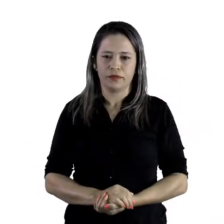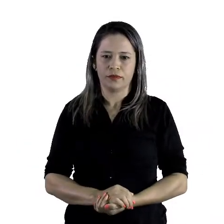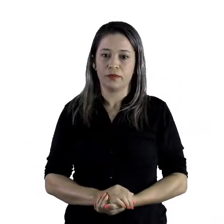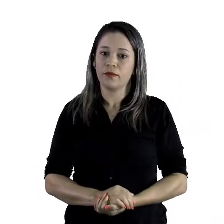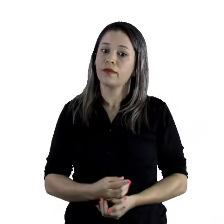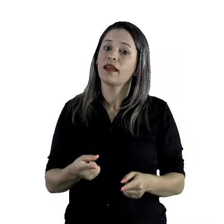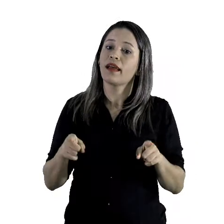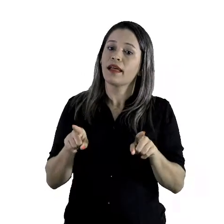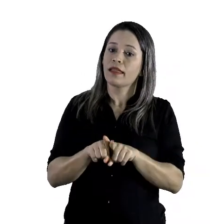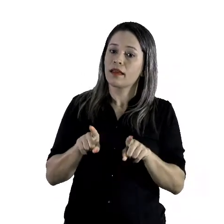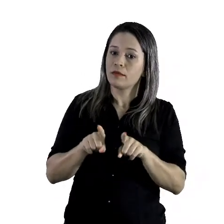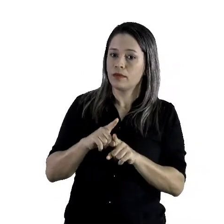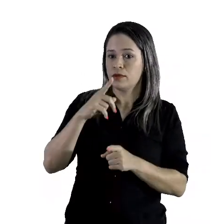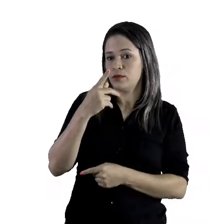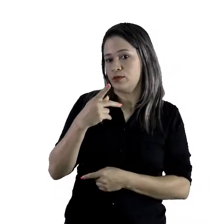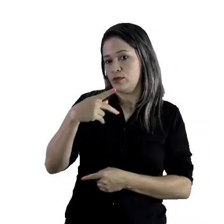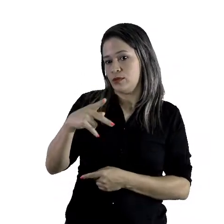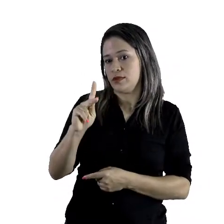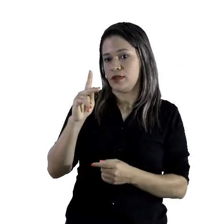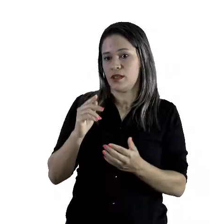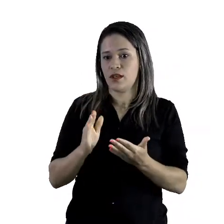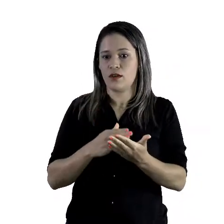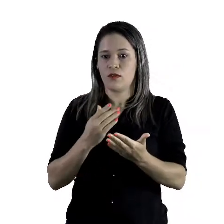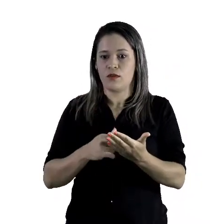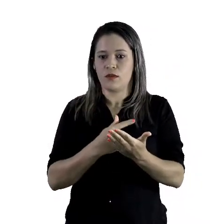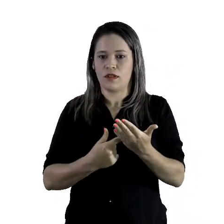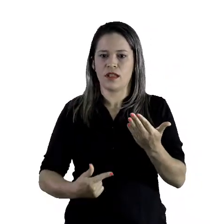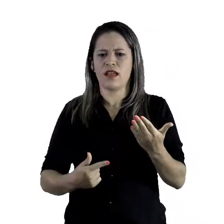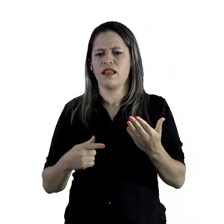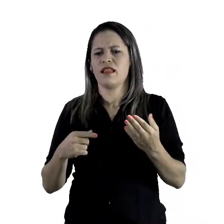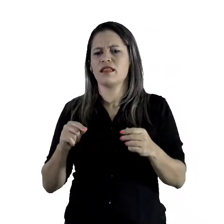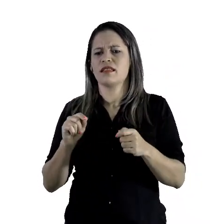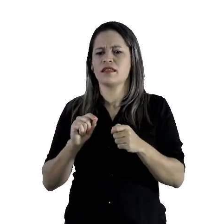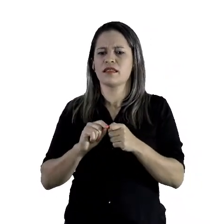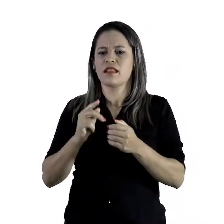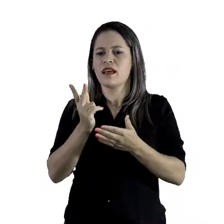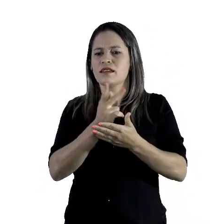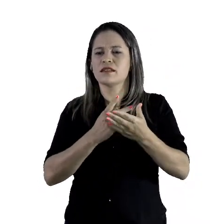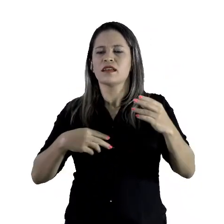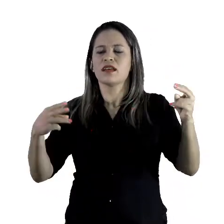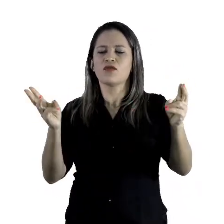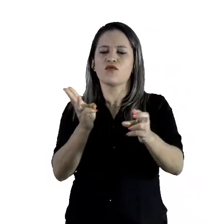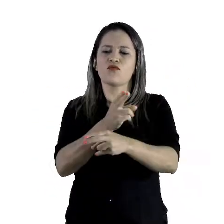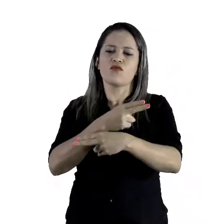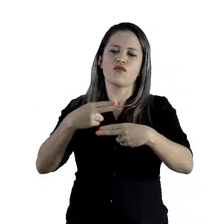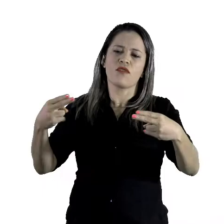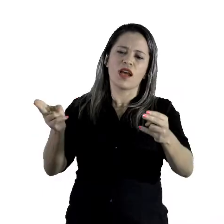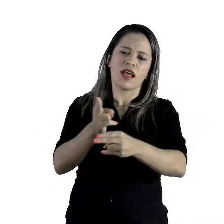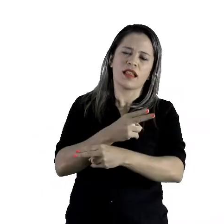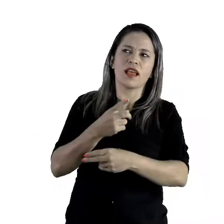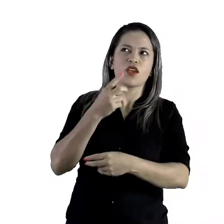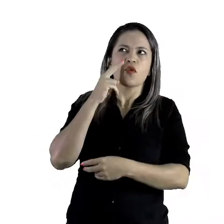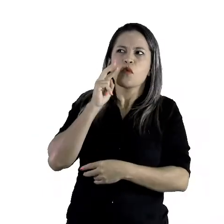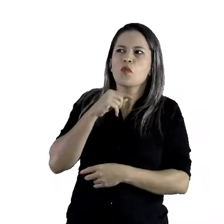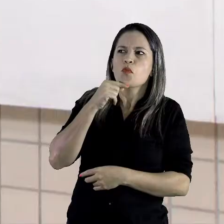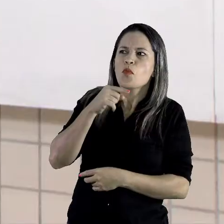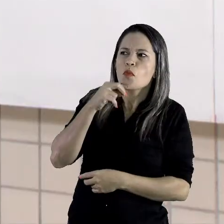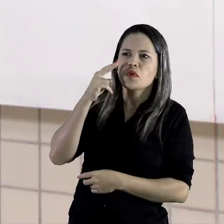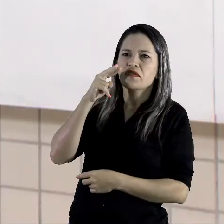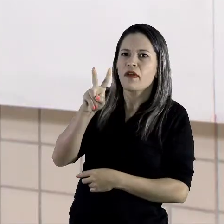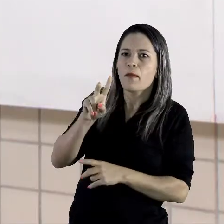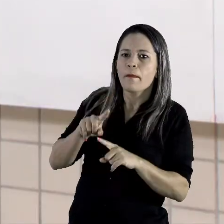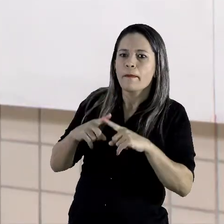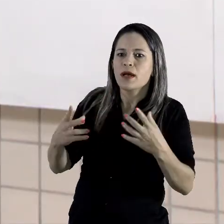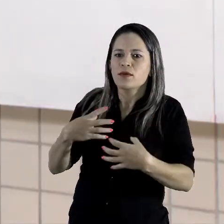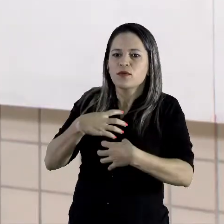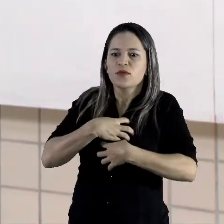Também no seu caderno de arte, desenhe o vento, que não podemos ver, mas podemos sentir. Como seria